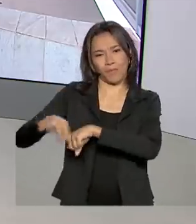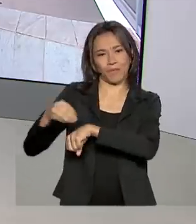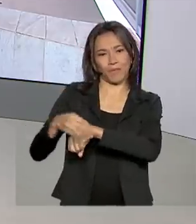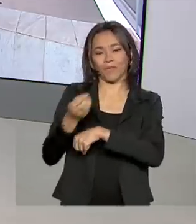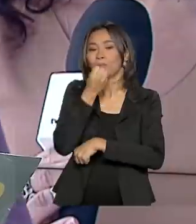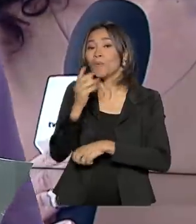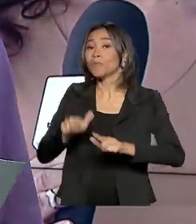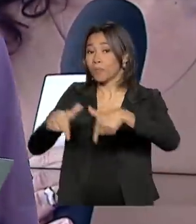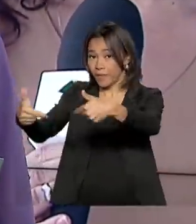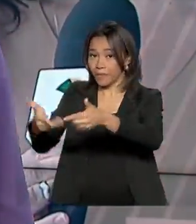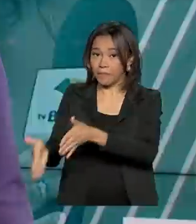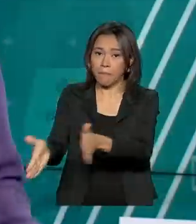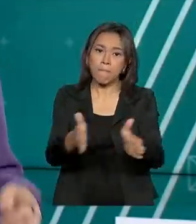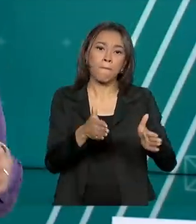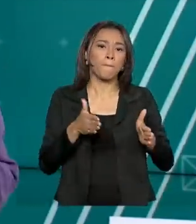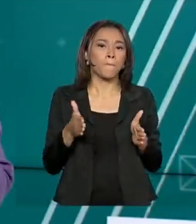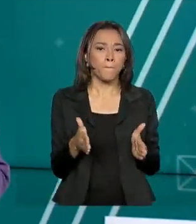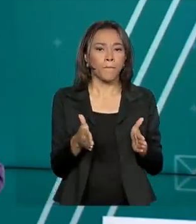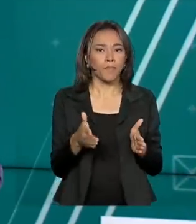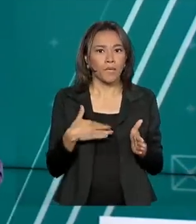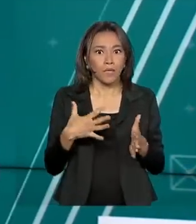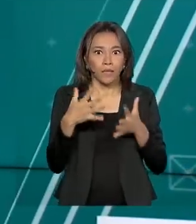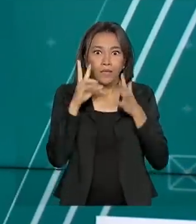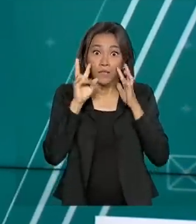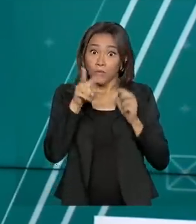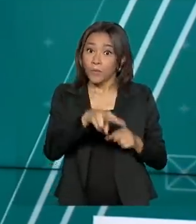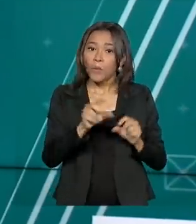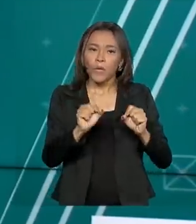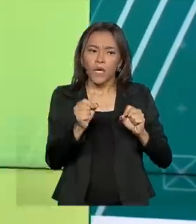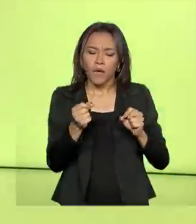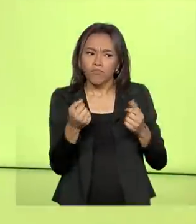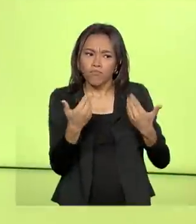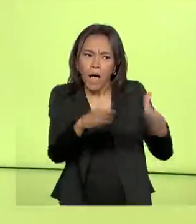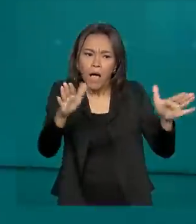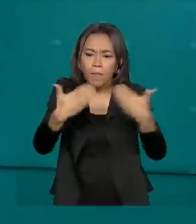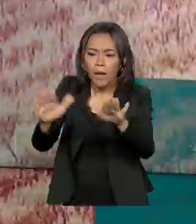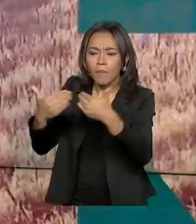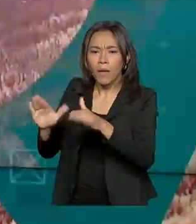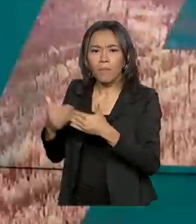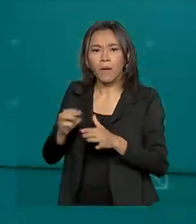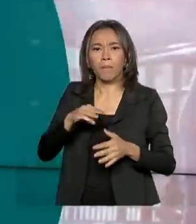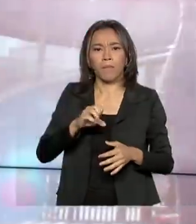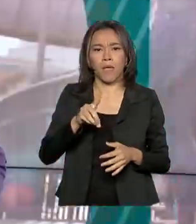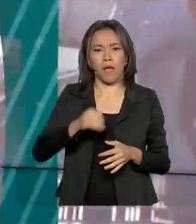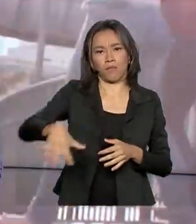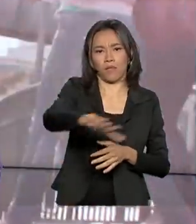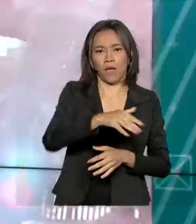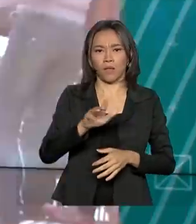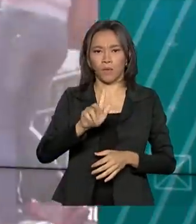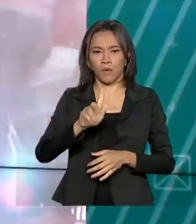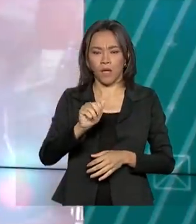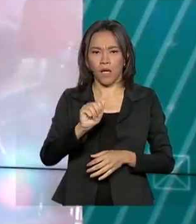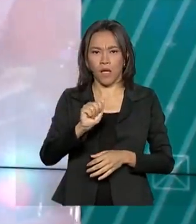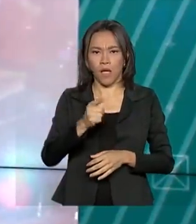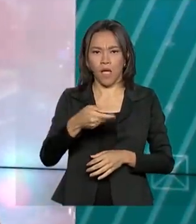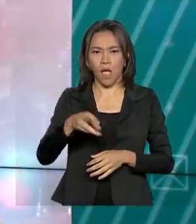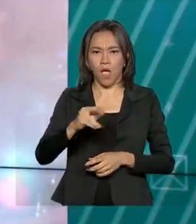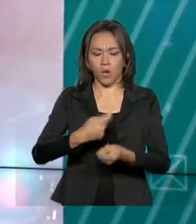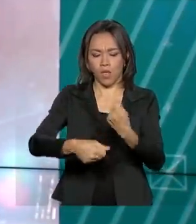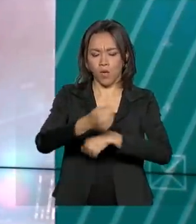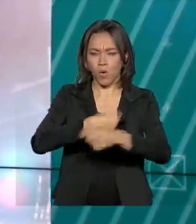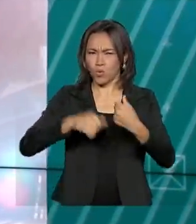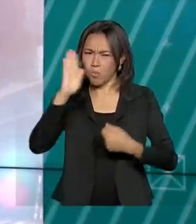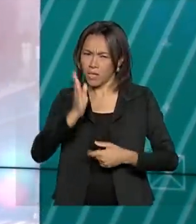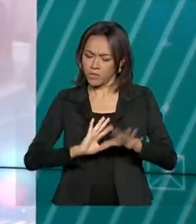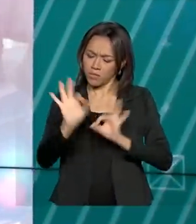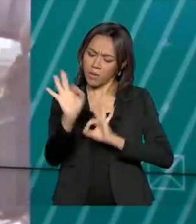trabalho para você. E de olho na abertura de novos mercados na área do agronegócio, o Brasil prepara uma agenda intensa de